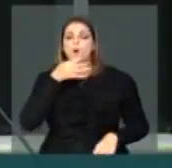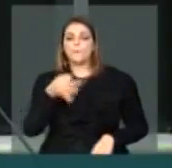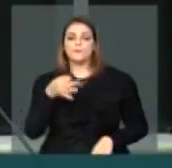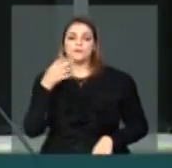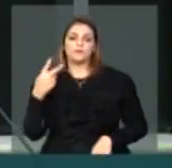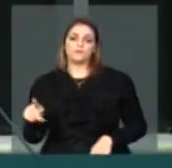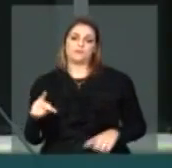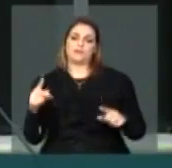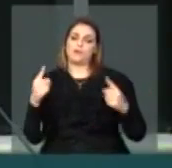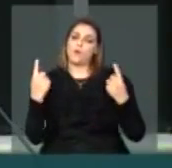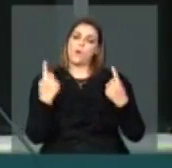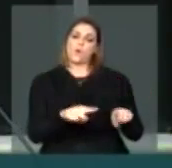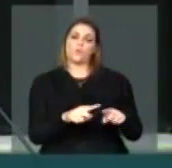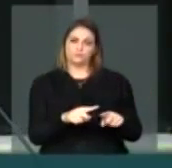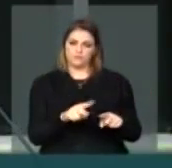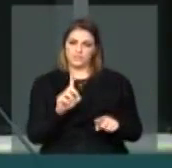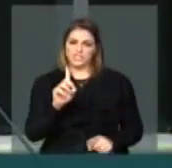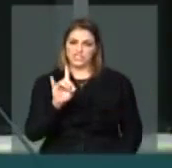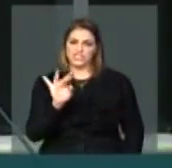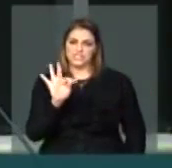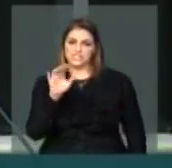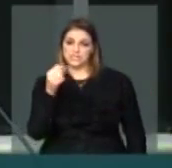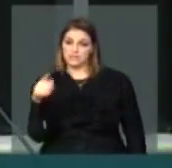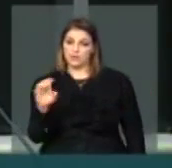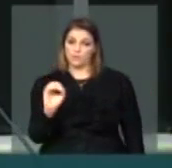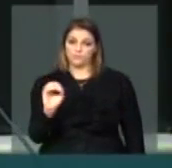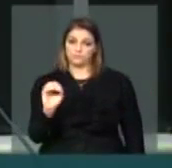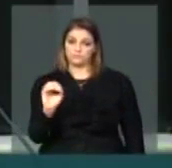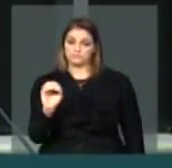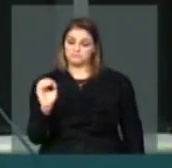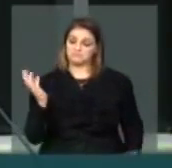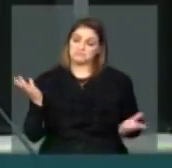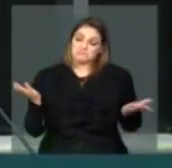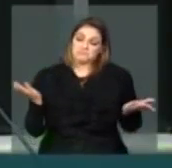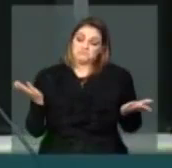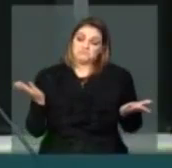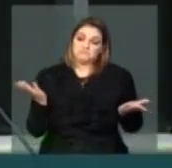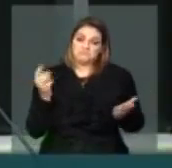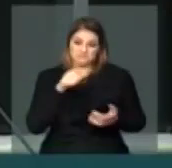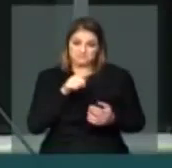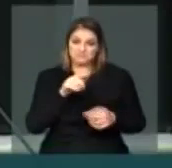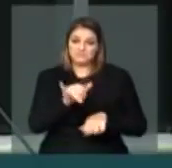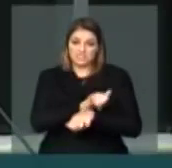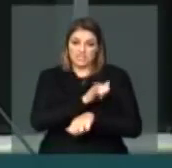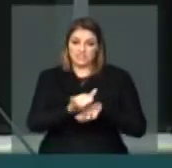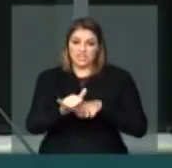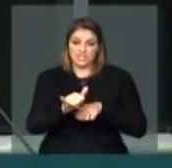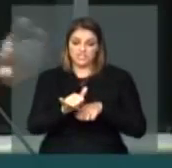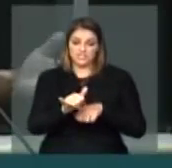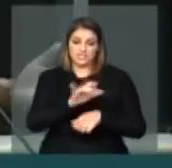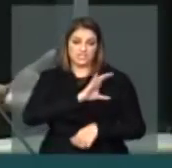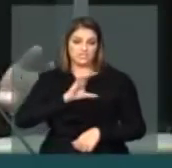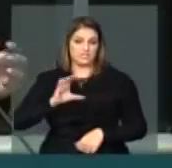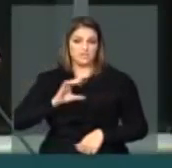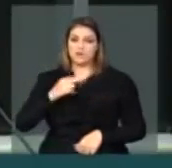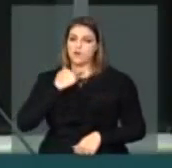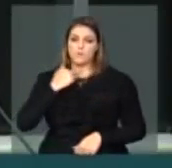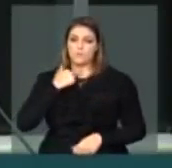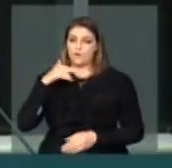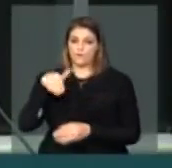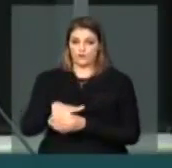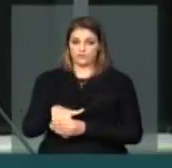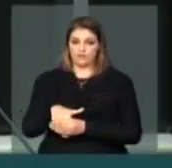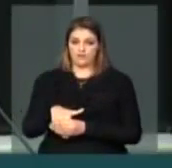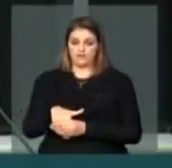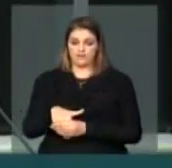uma posição bem crítica em relação a isso. Parece que o desejo é que a comissão não vote nada, ou seja, foi um faz de conta,